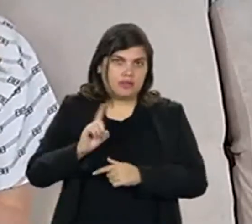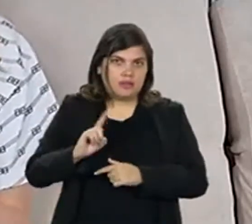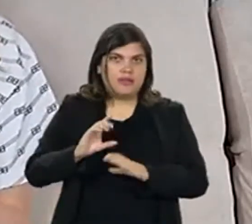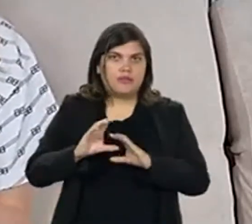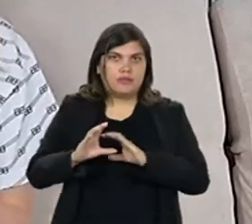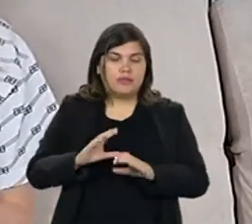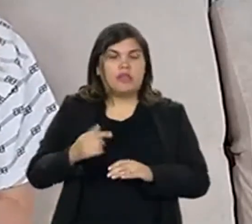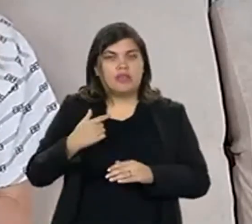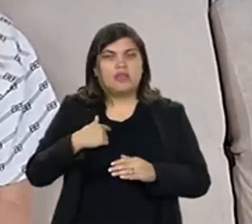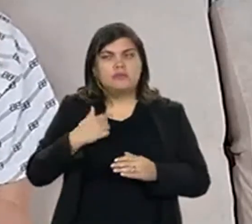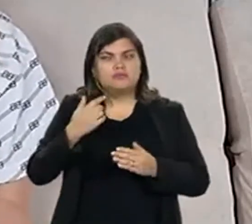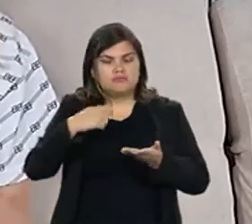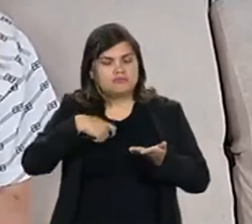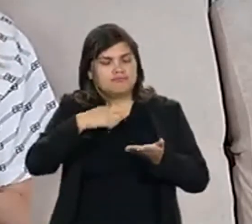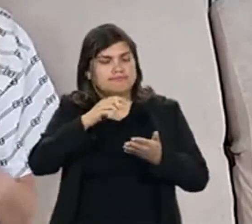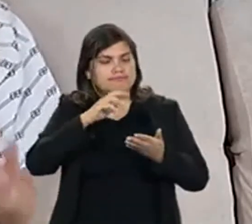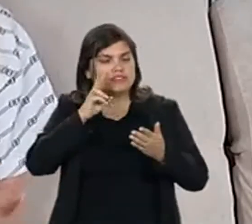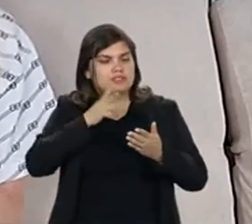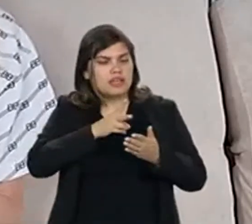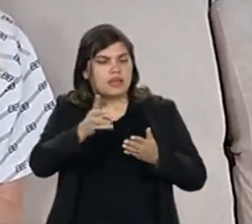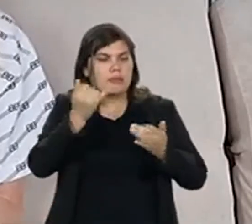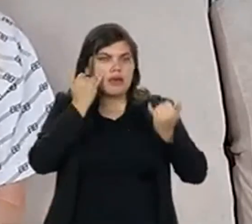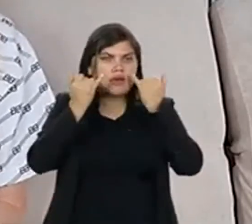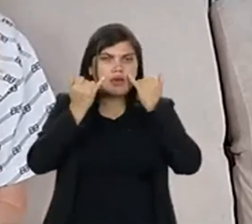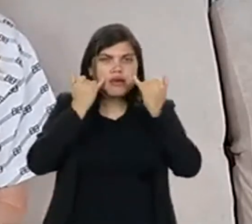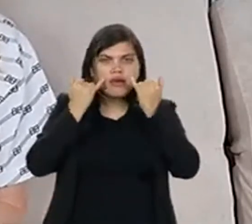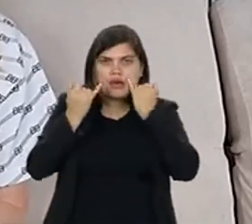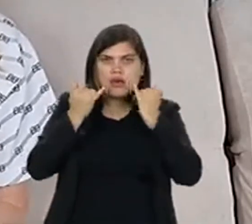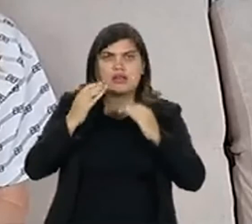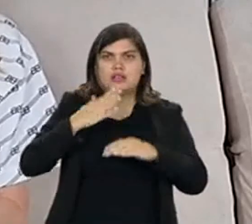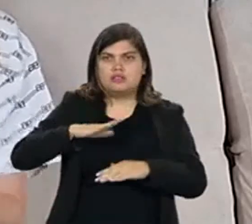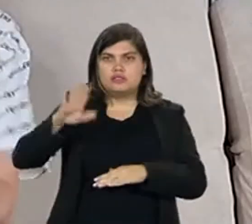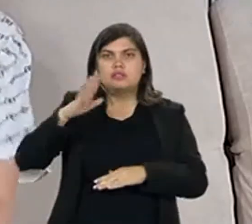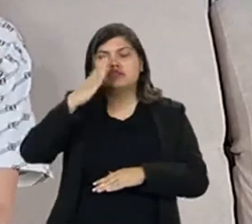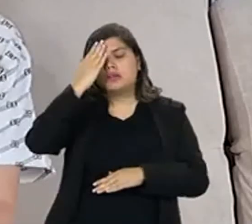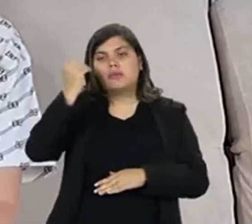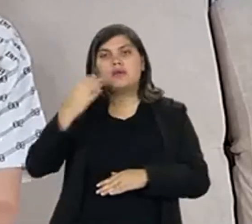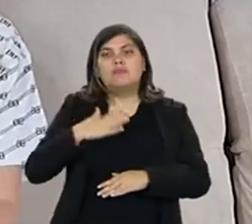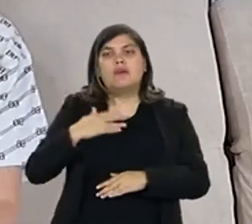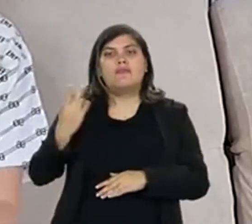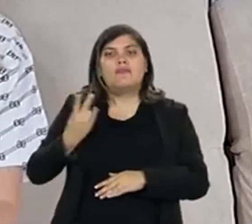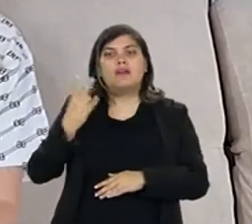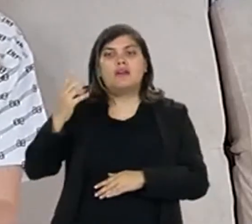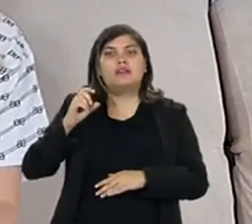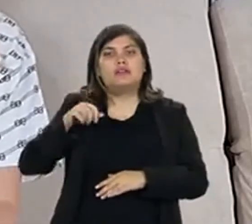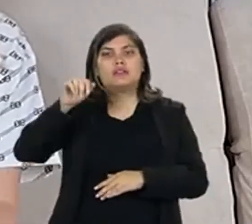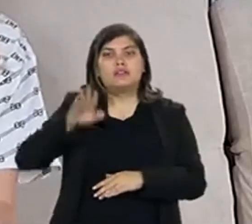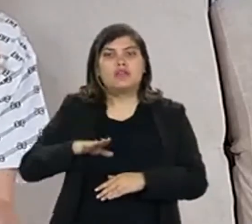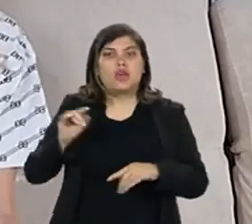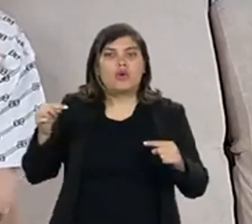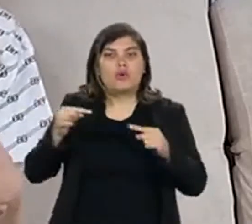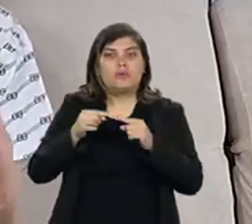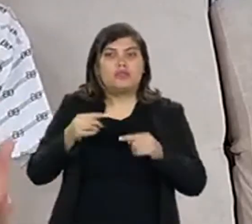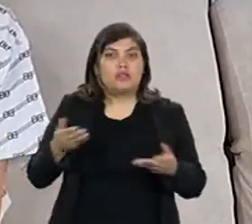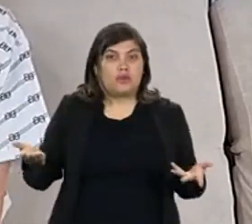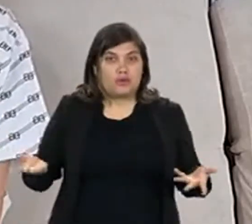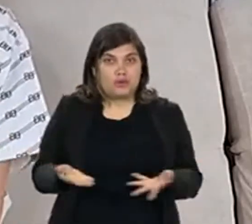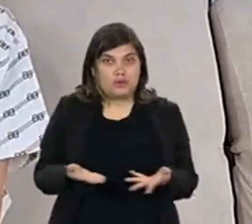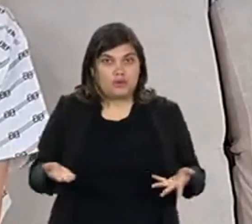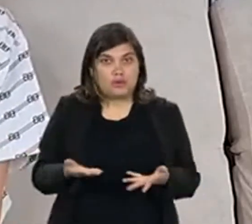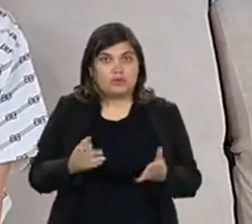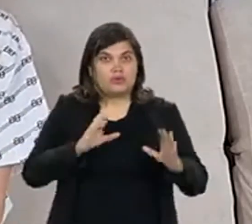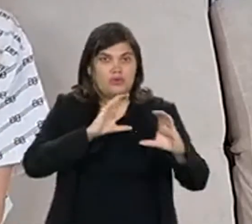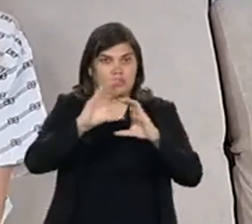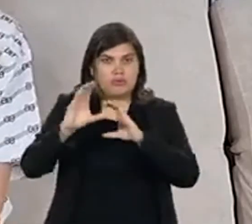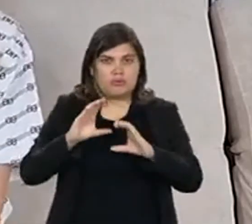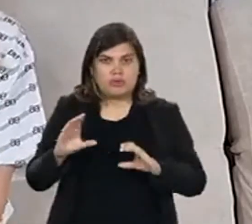era uma comunicadora, eu fazia o meu dever de casa de me informar sobre os candidatos e também de avaliar quais os meus valores, enfim, e quem se encaixava